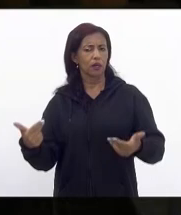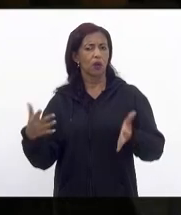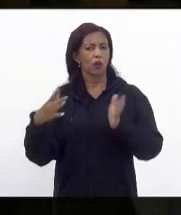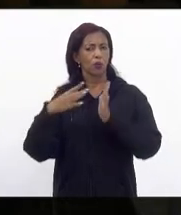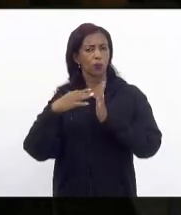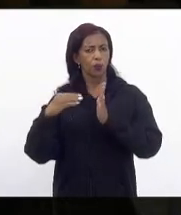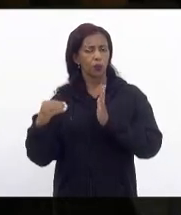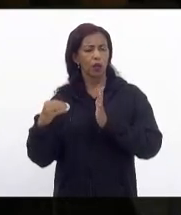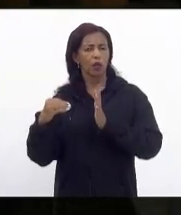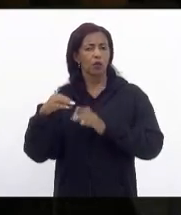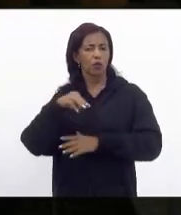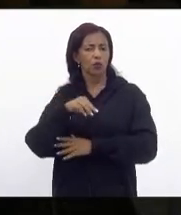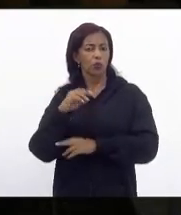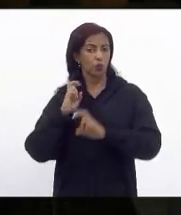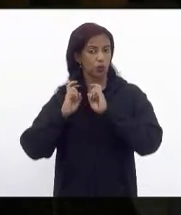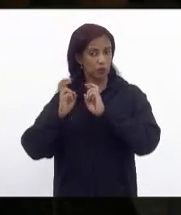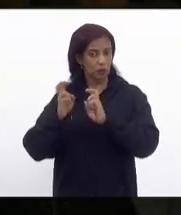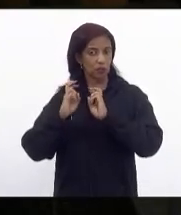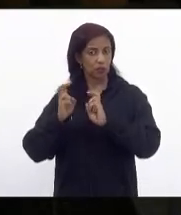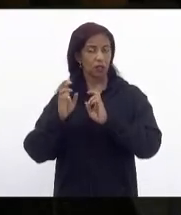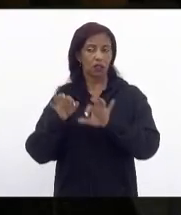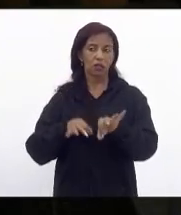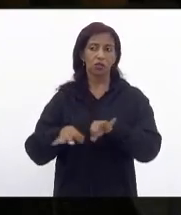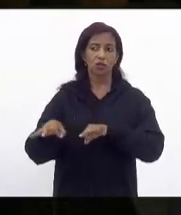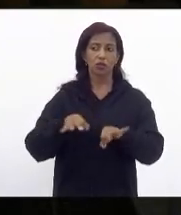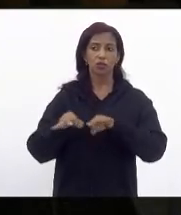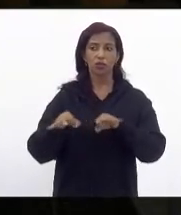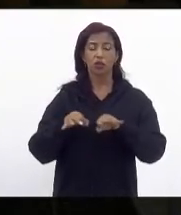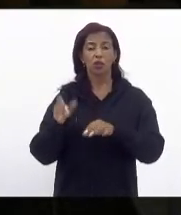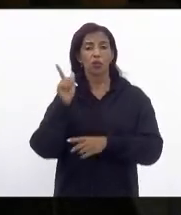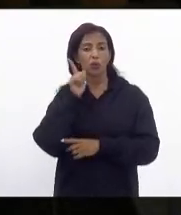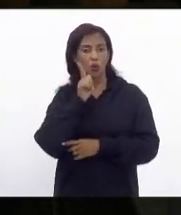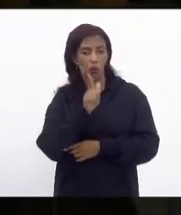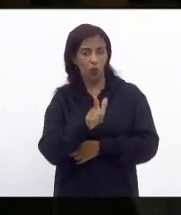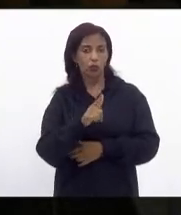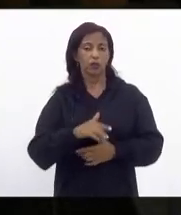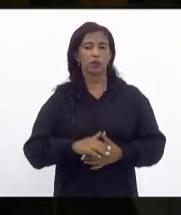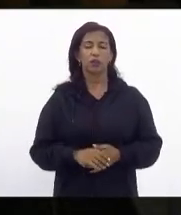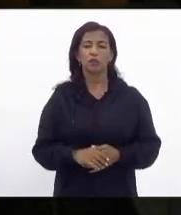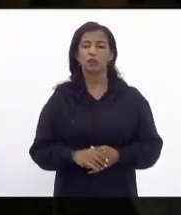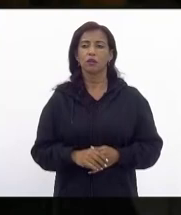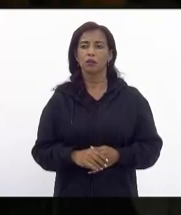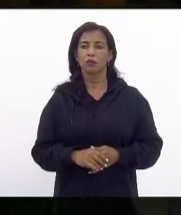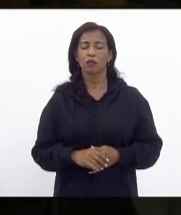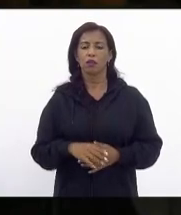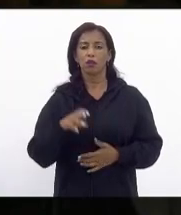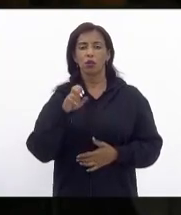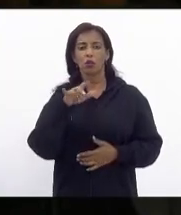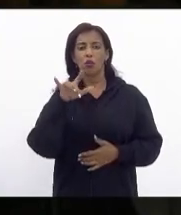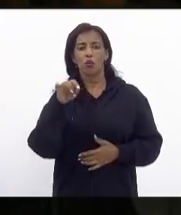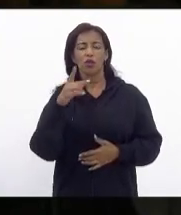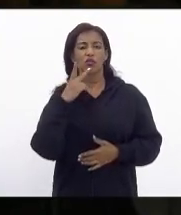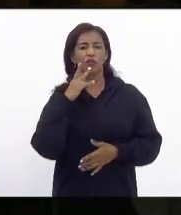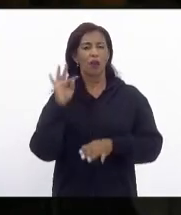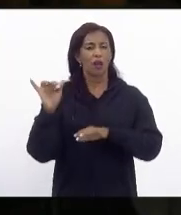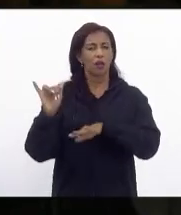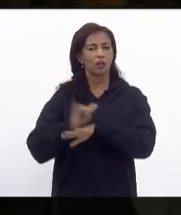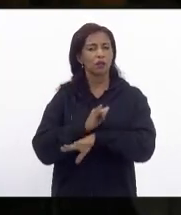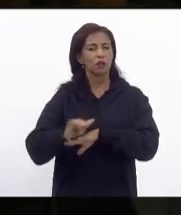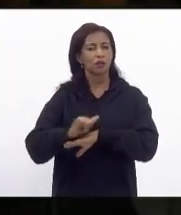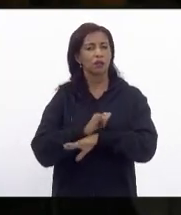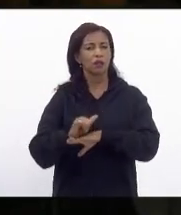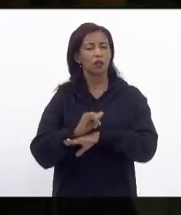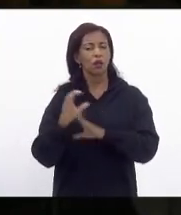sistema de trens metropolitano de modo que eles atinjam o padrão metroviário o eixo 2 estabelecer estratégias eficientes